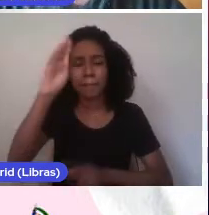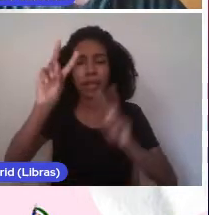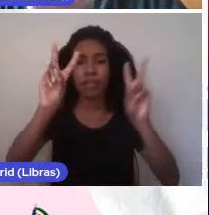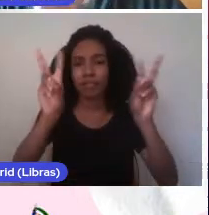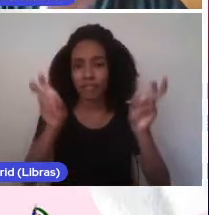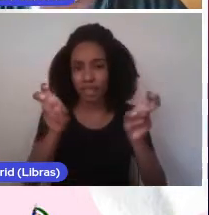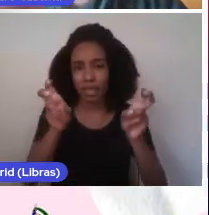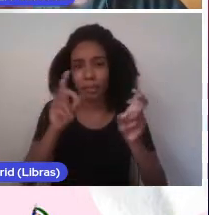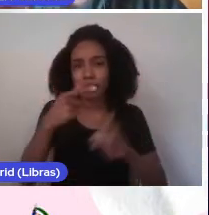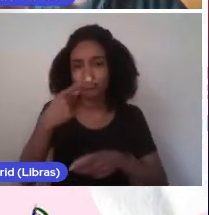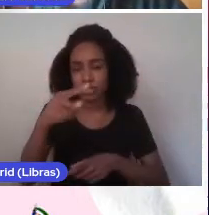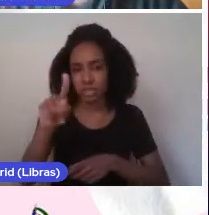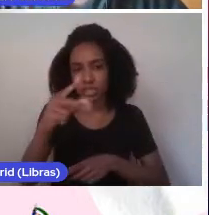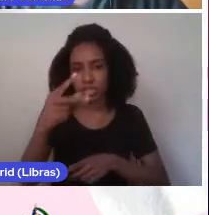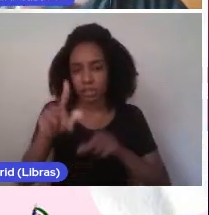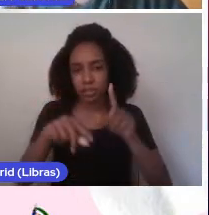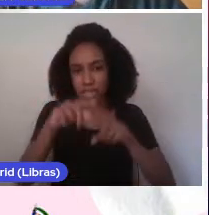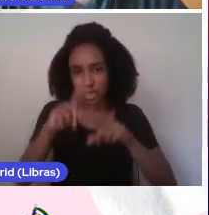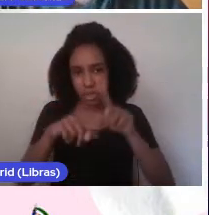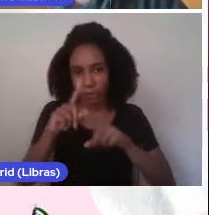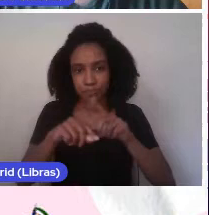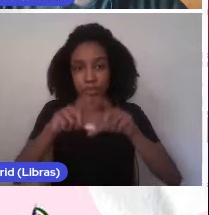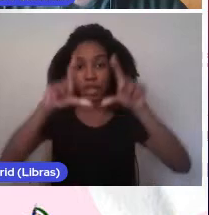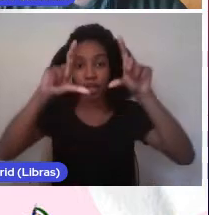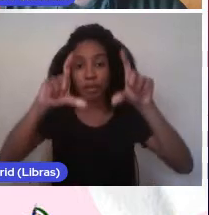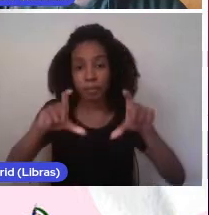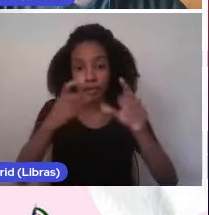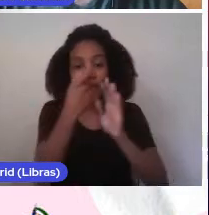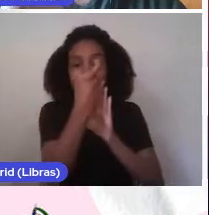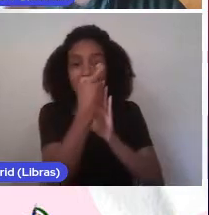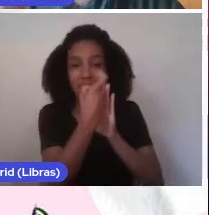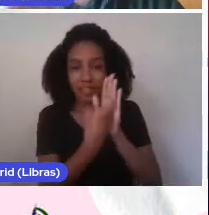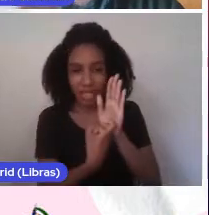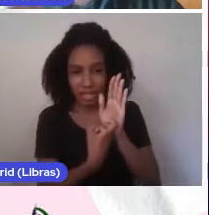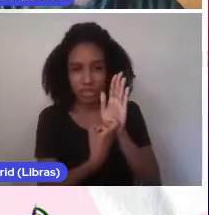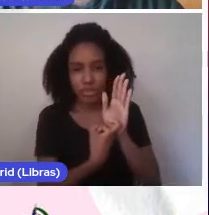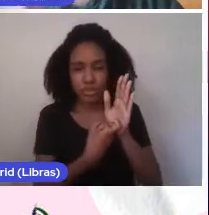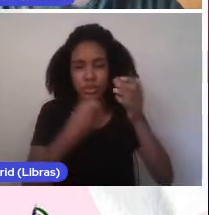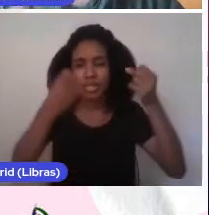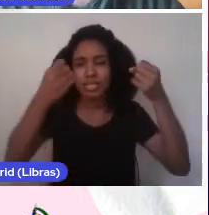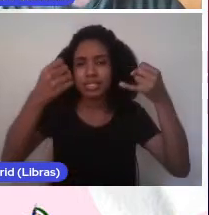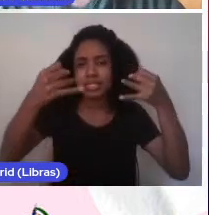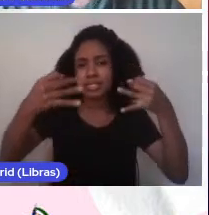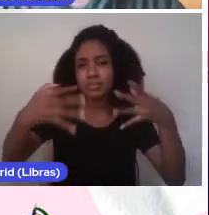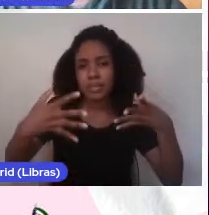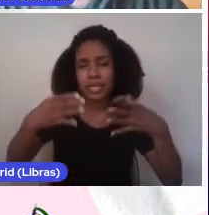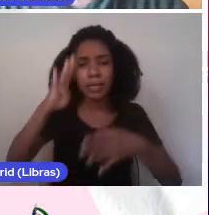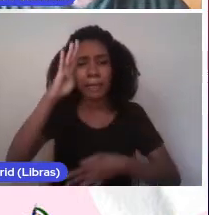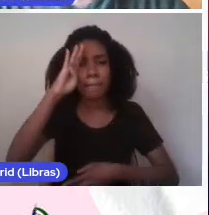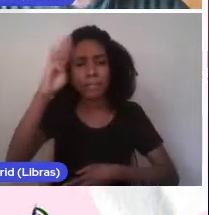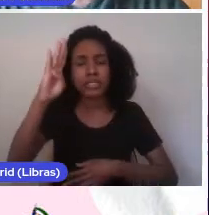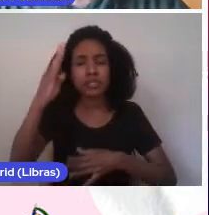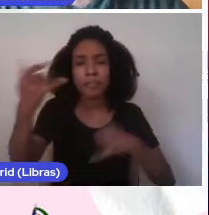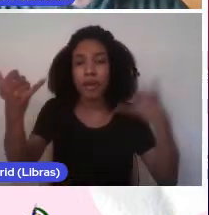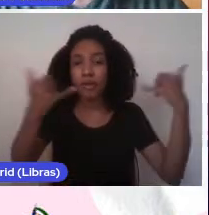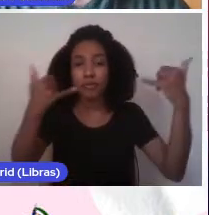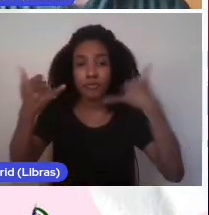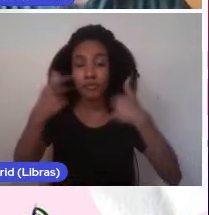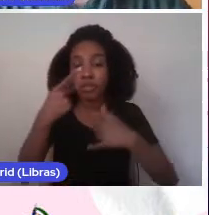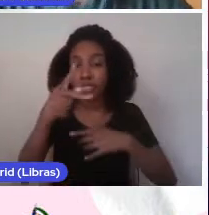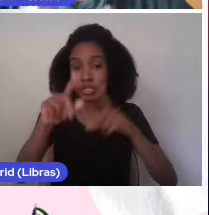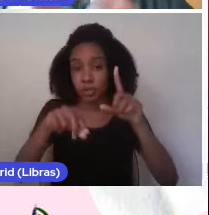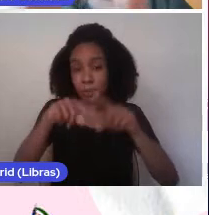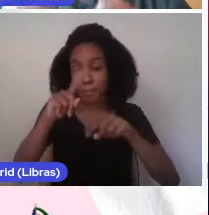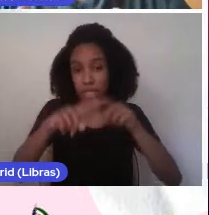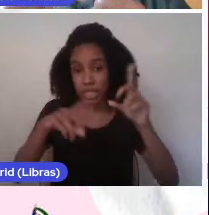fina, uma pequena linha de texto que vem abaixo do título para destacar as principais informações do material didático